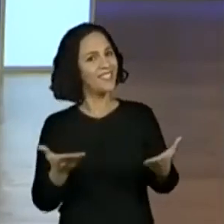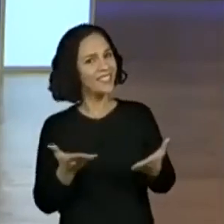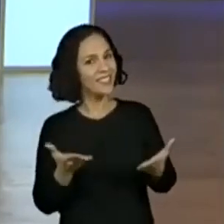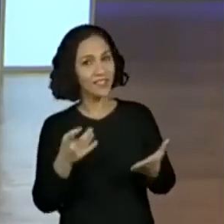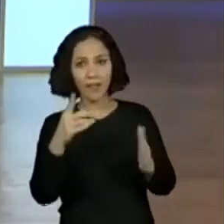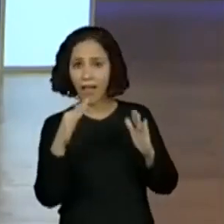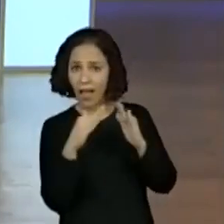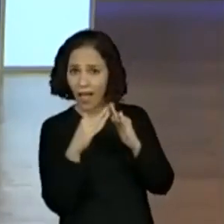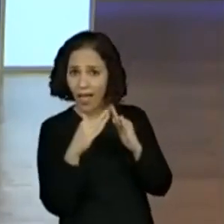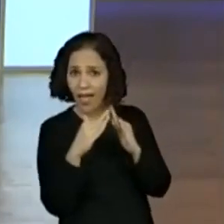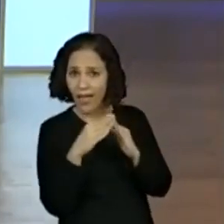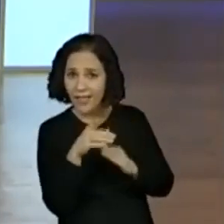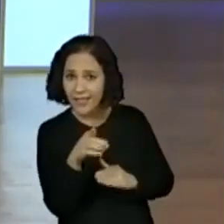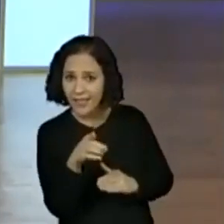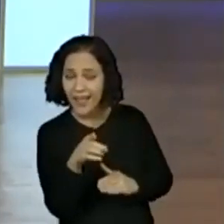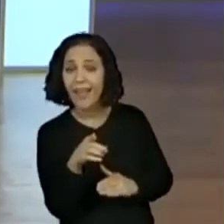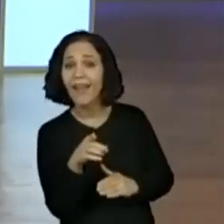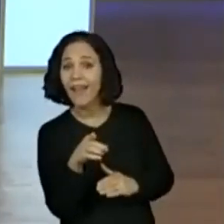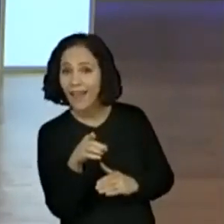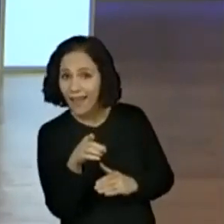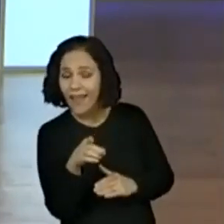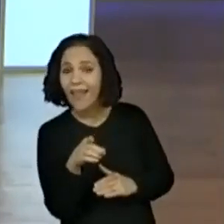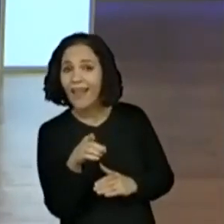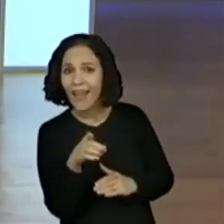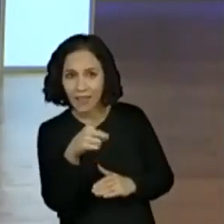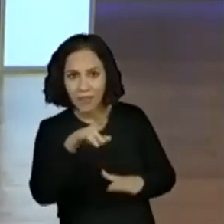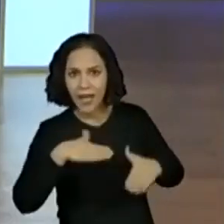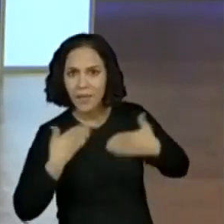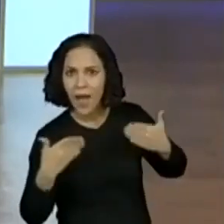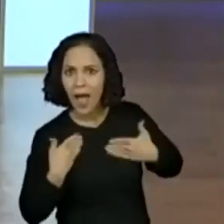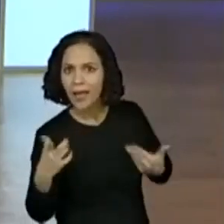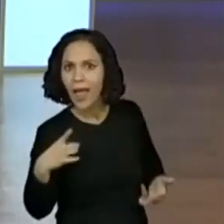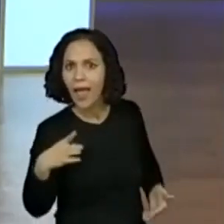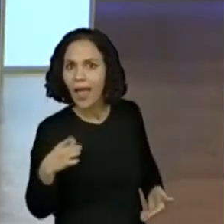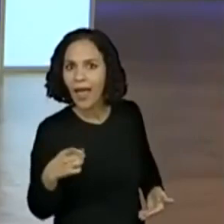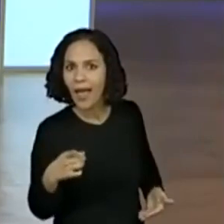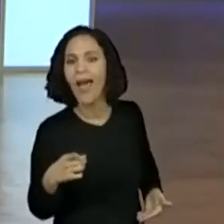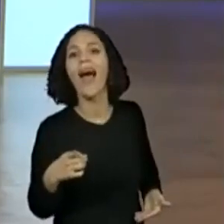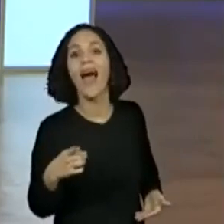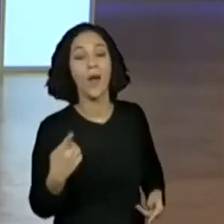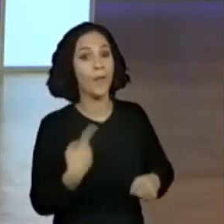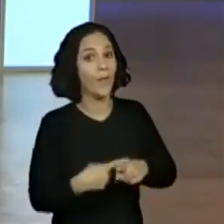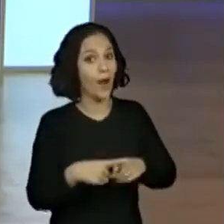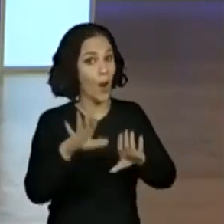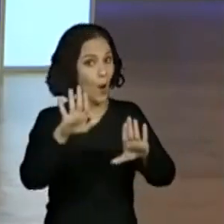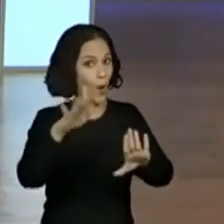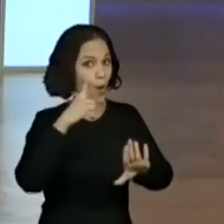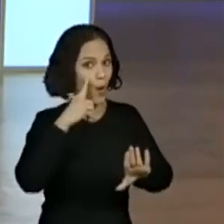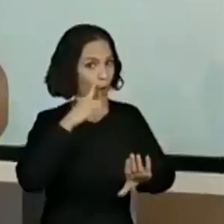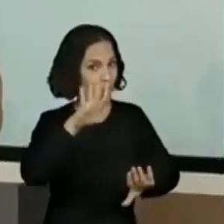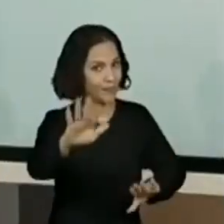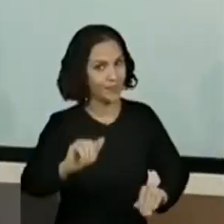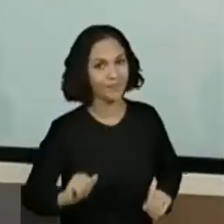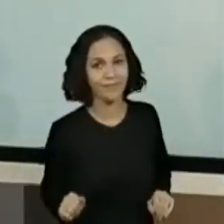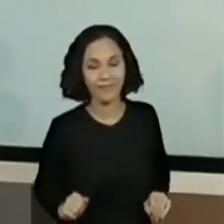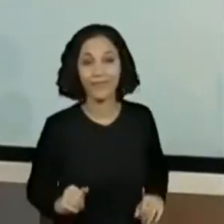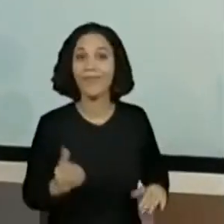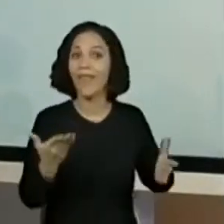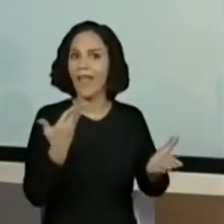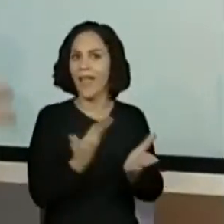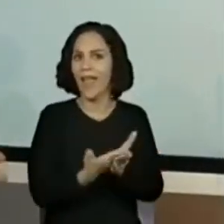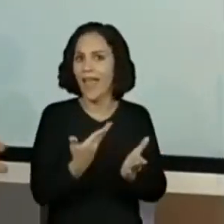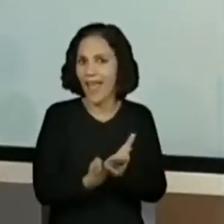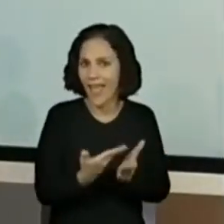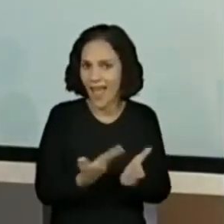que está em casa, todo mundo bem animado, porque é o seguinte, para a nossa aula,